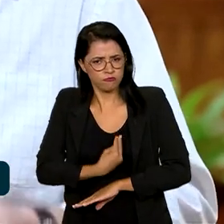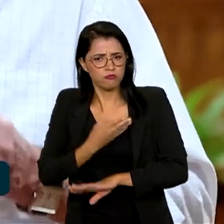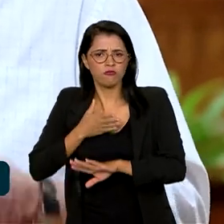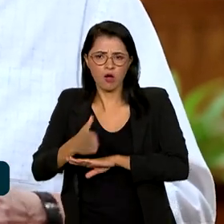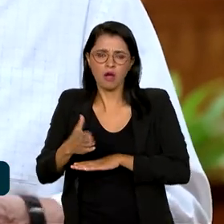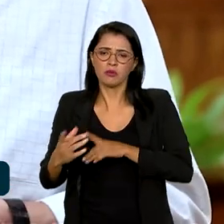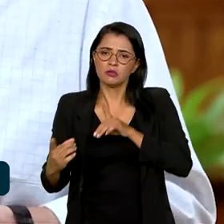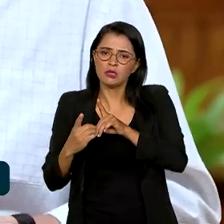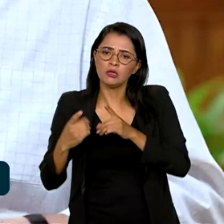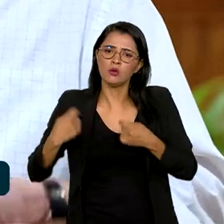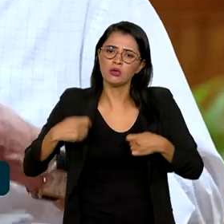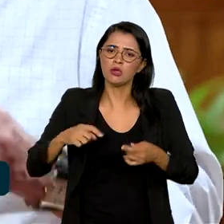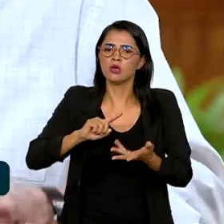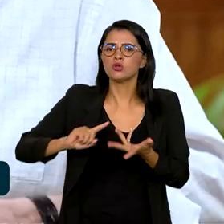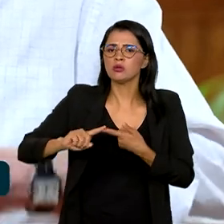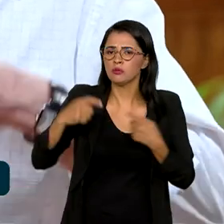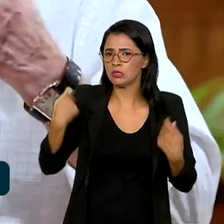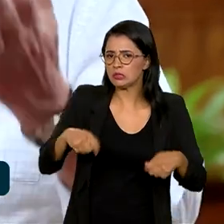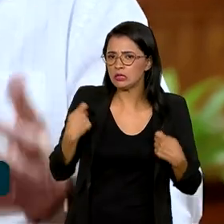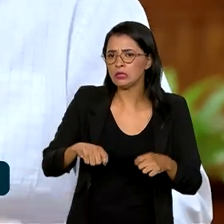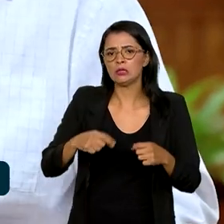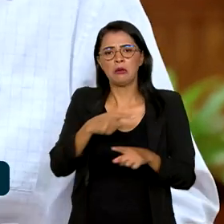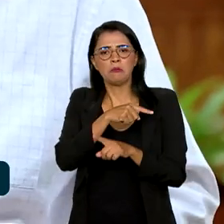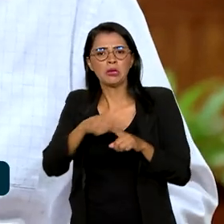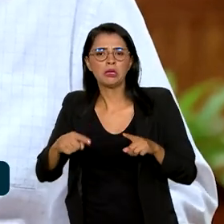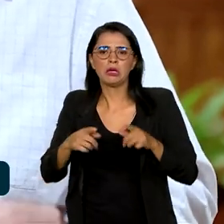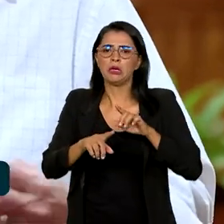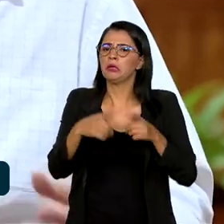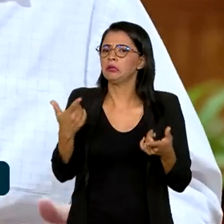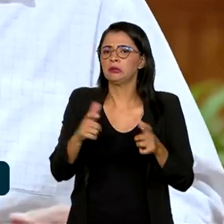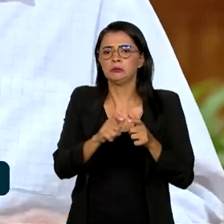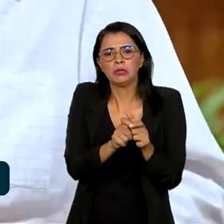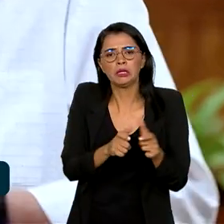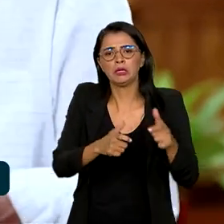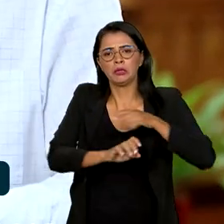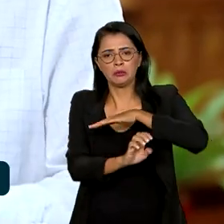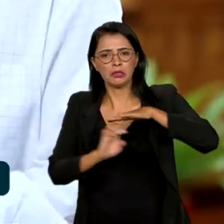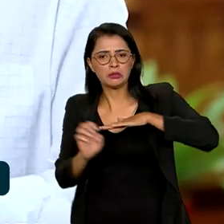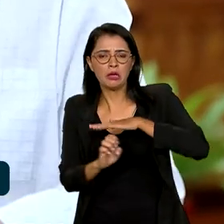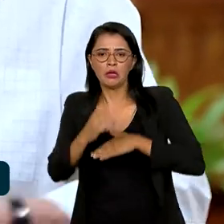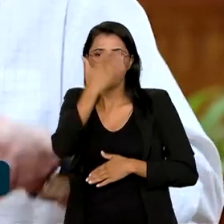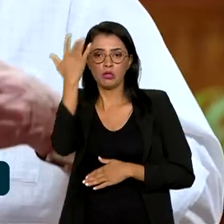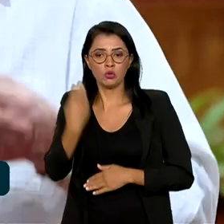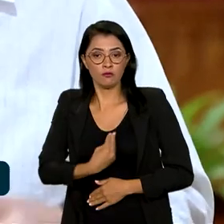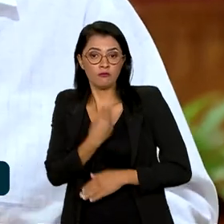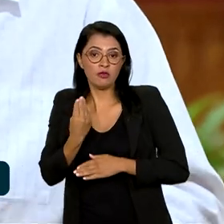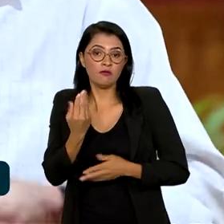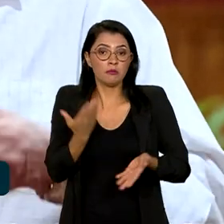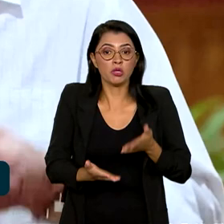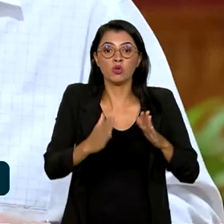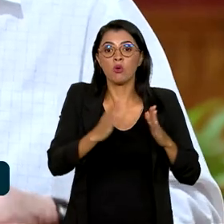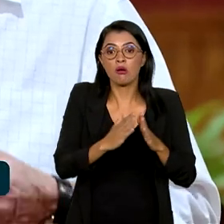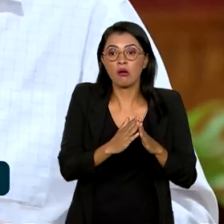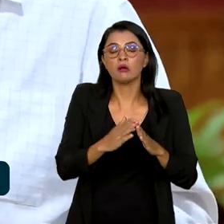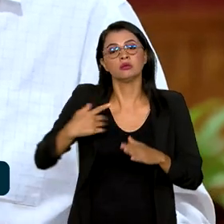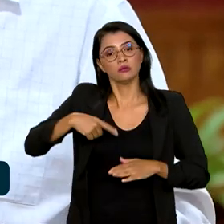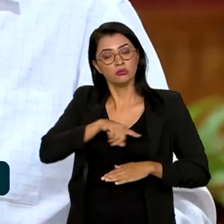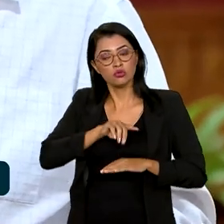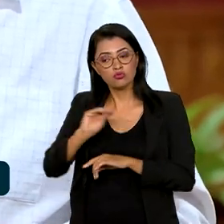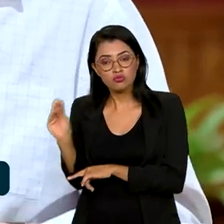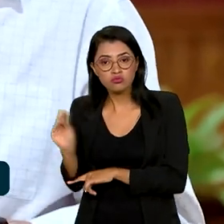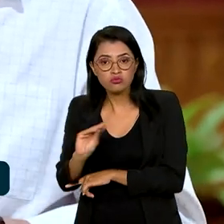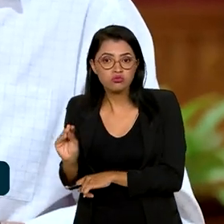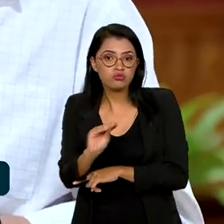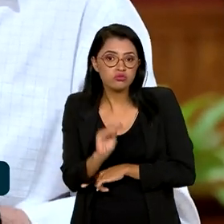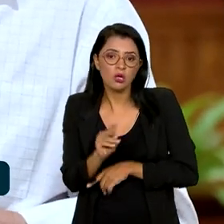necessidades do povo da região. Seja pequeno e médio empresário, seja morador e seja pessoas que perderam a casa, nós vamos cuidar